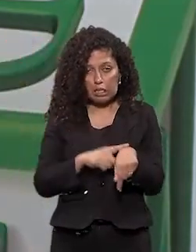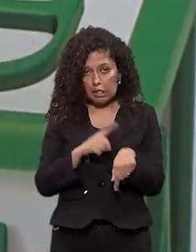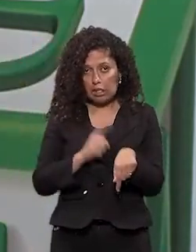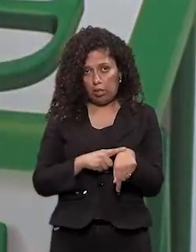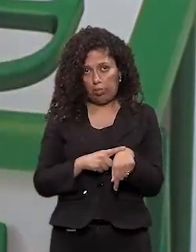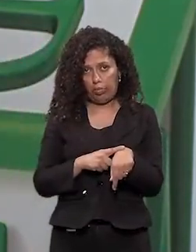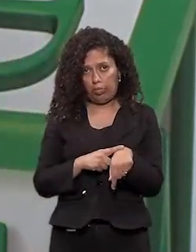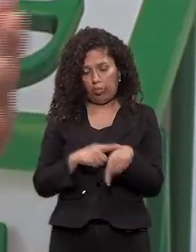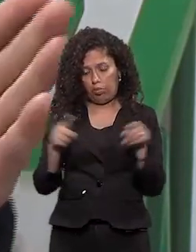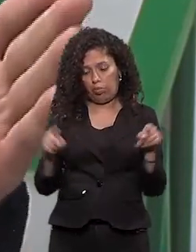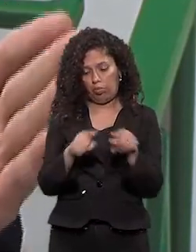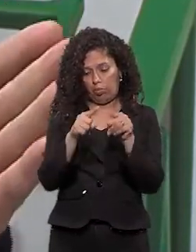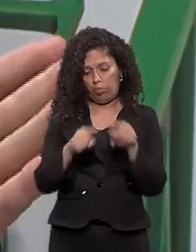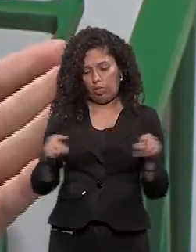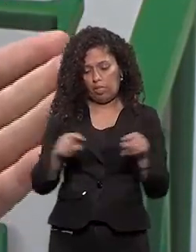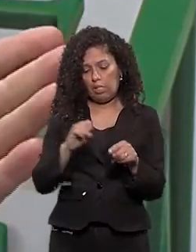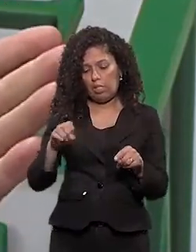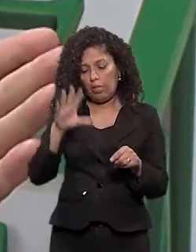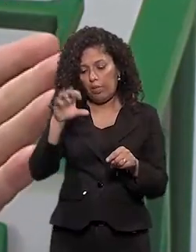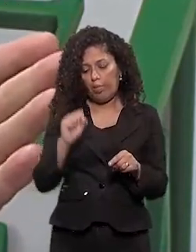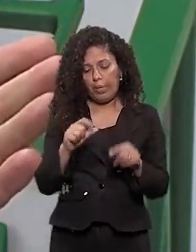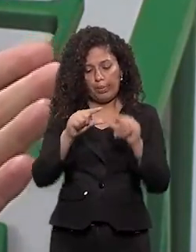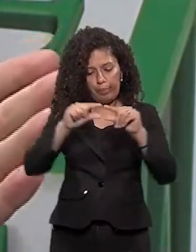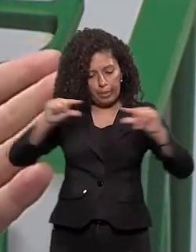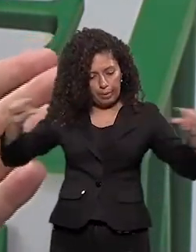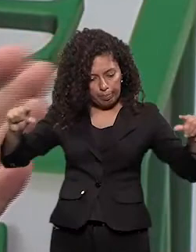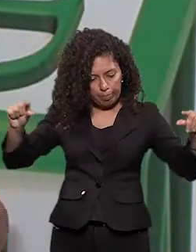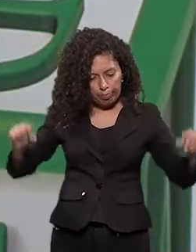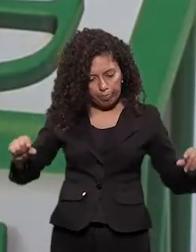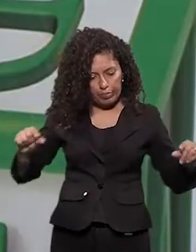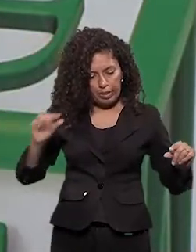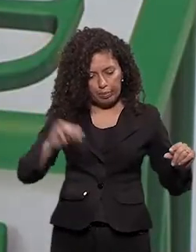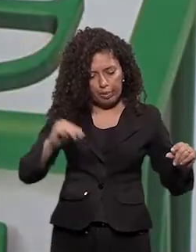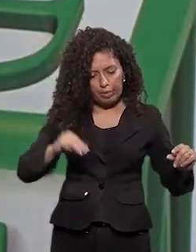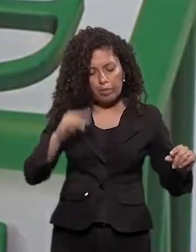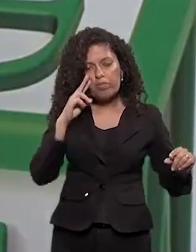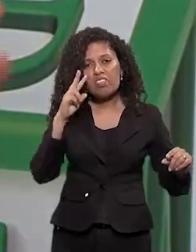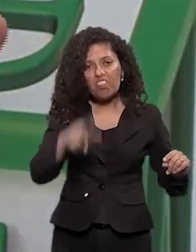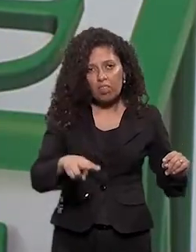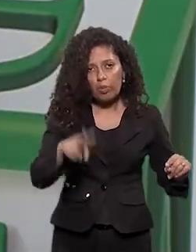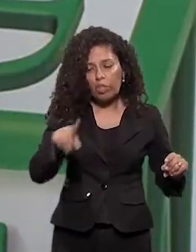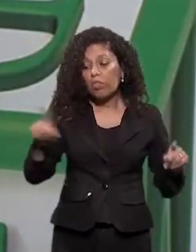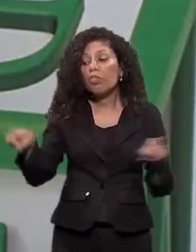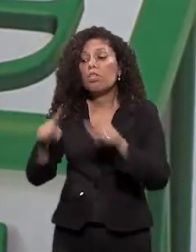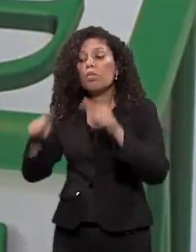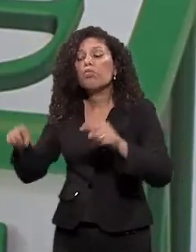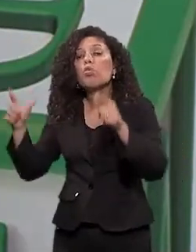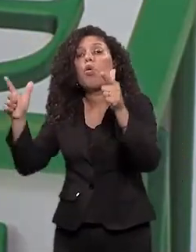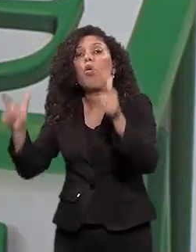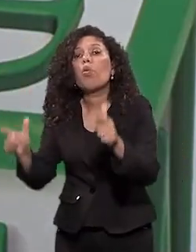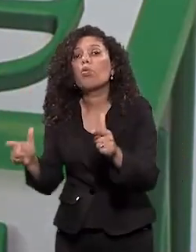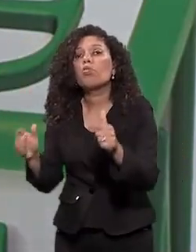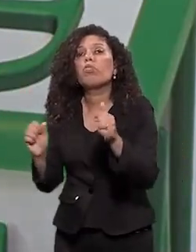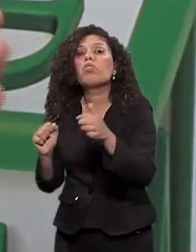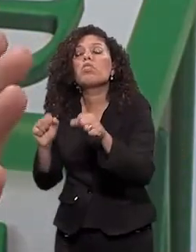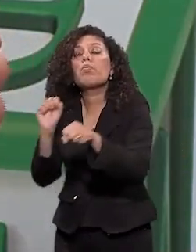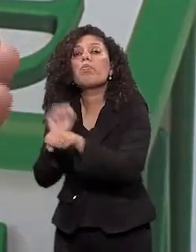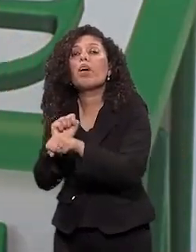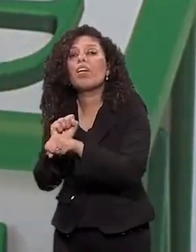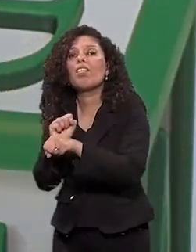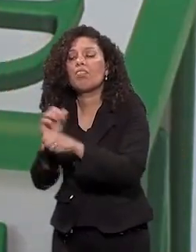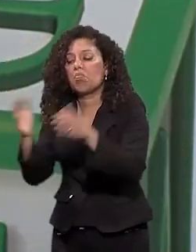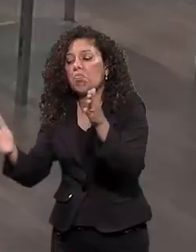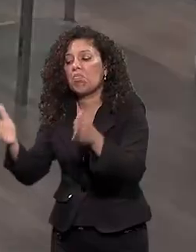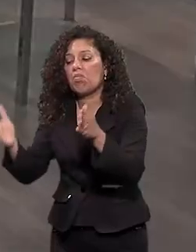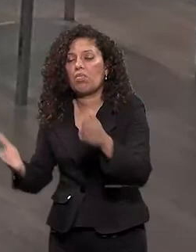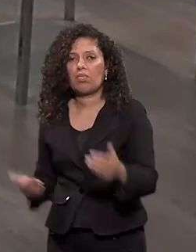abstrato, né Porque se a pega uma régua A gente consegue ver Onde é que está esse meio, né Mas na música Onde é que está exatamente O meio entre um tempo e outro,